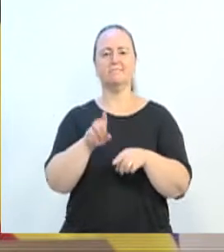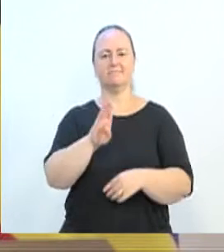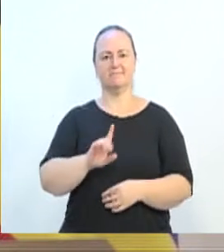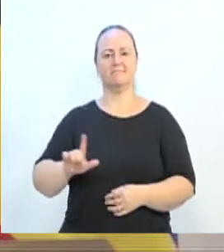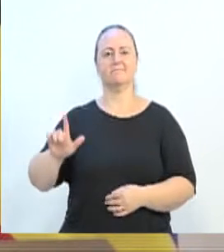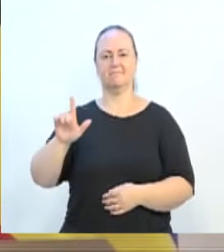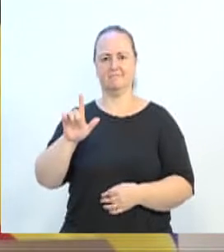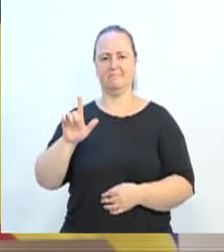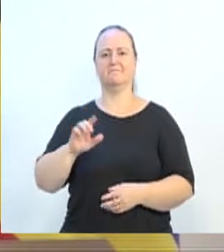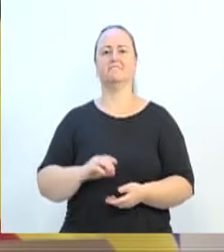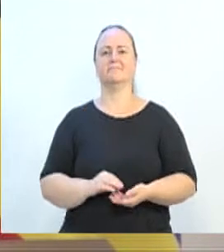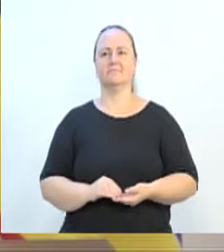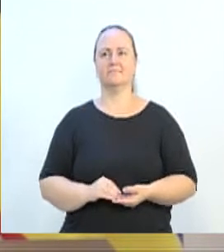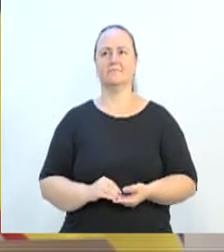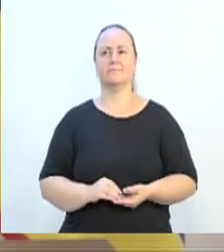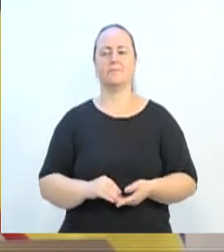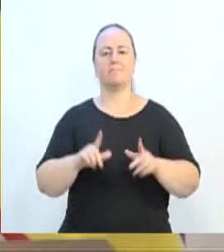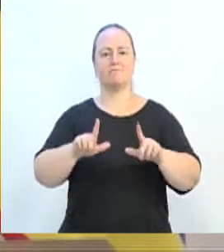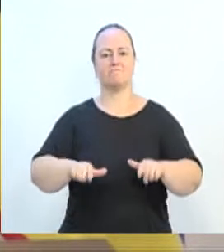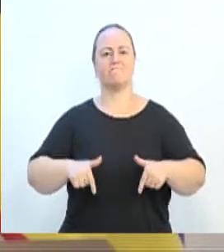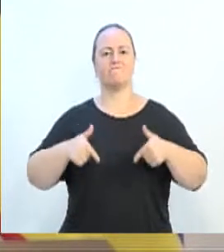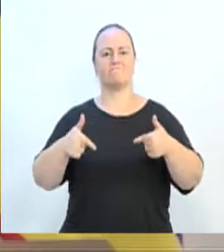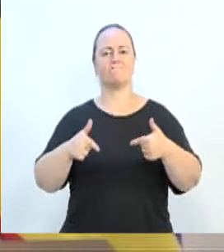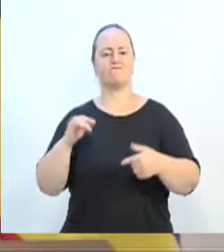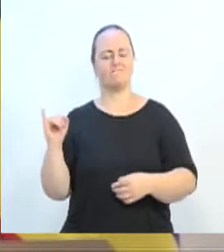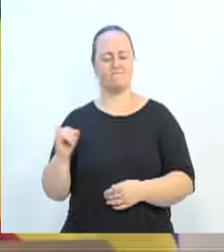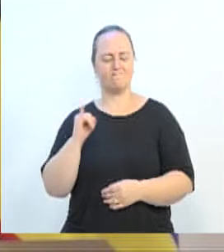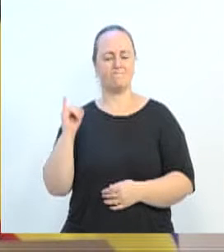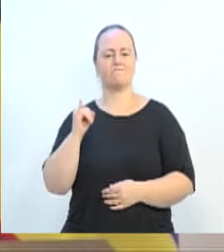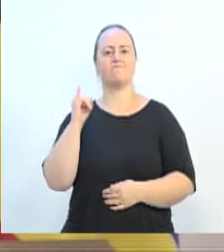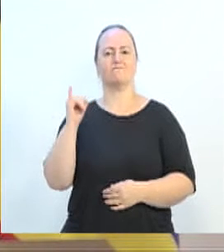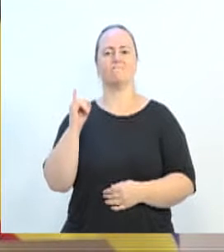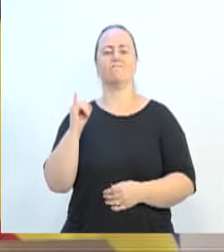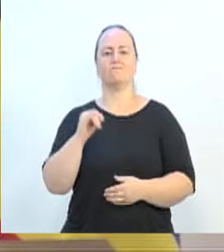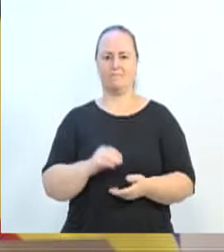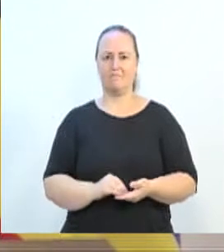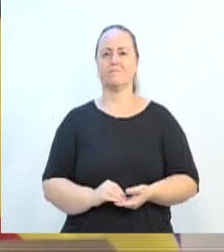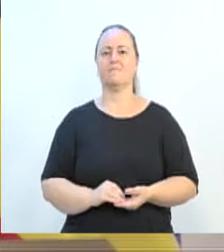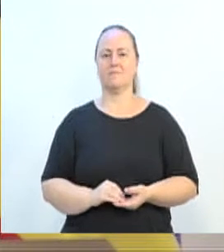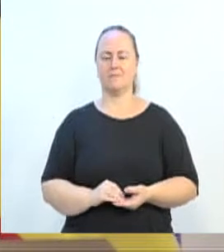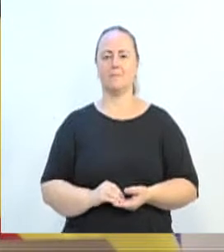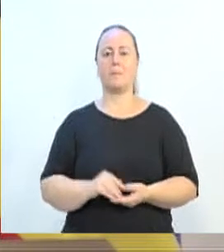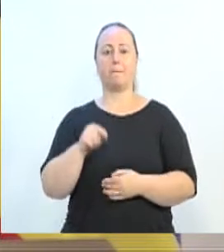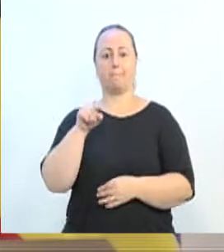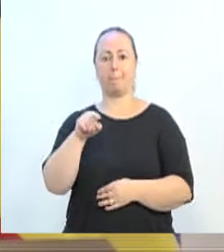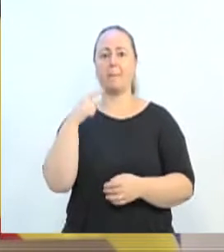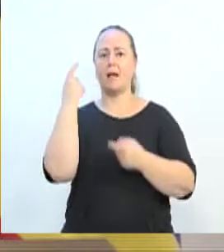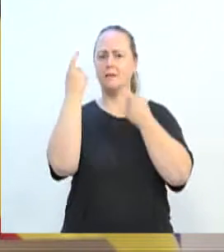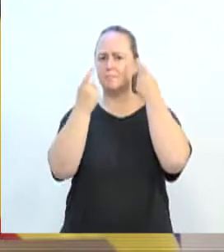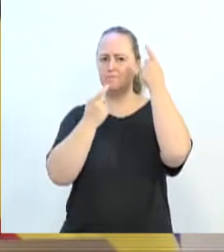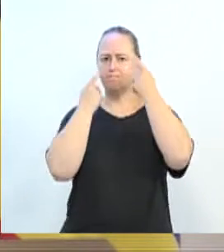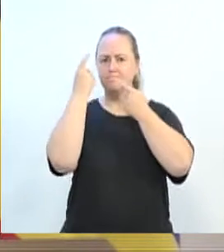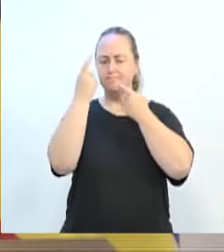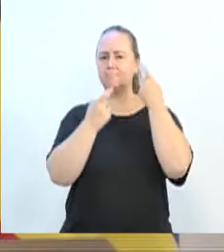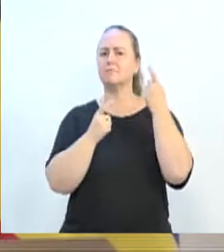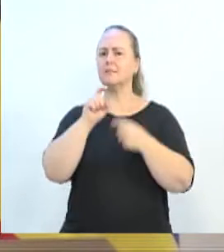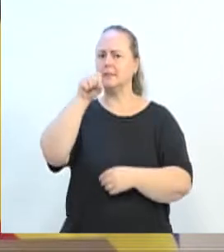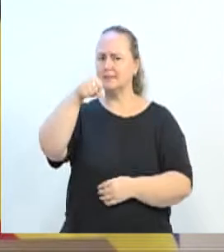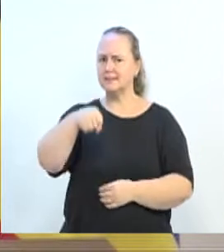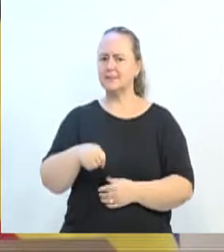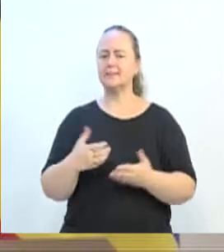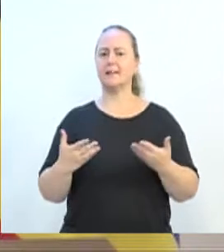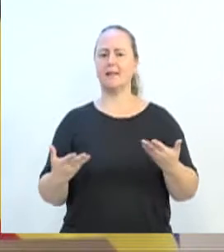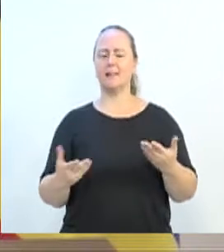Inclusive aqui, informação importante, preocupada, inclusive, com a situação